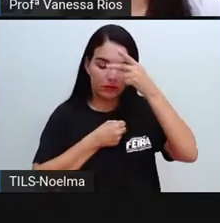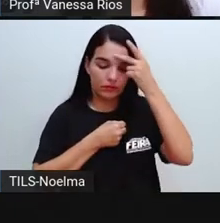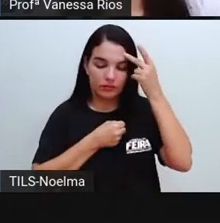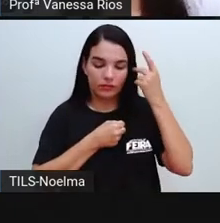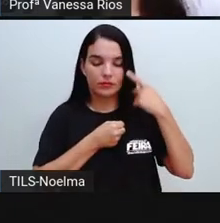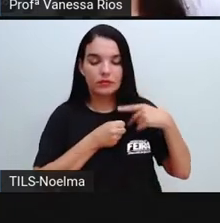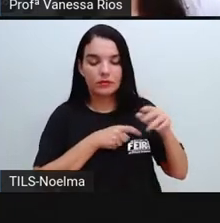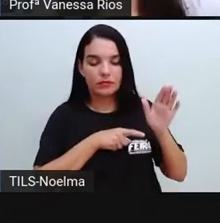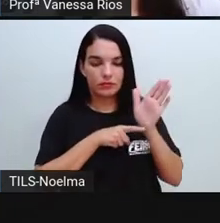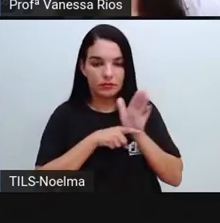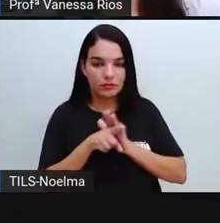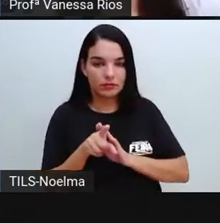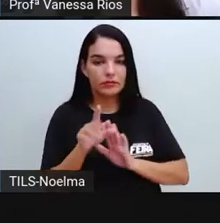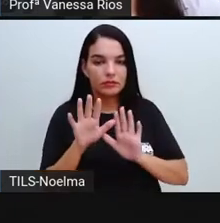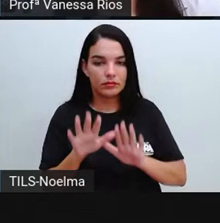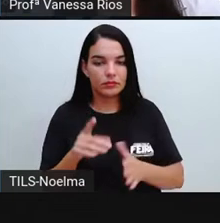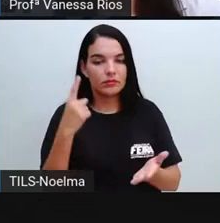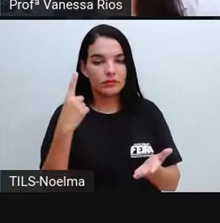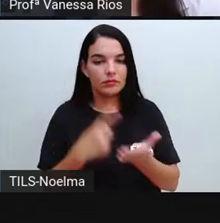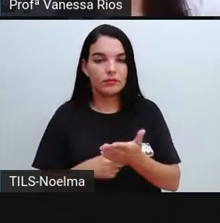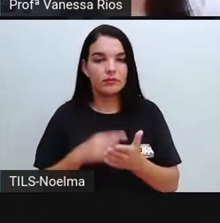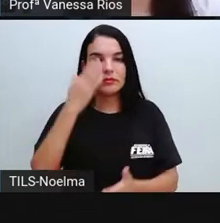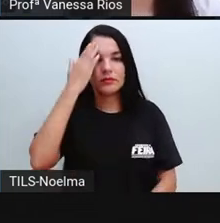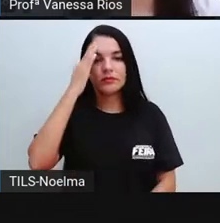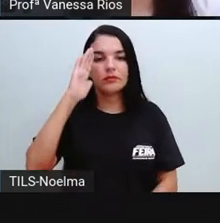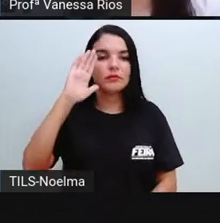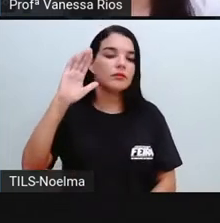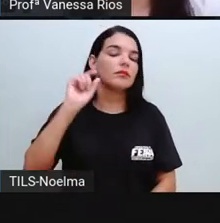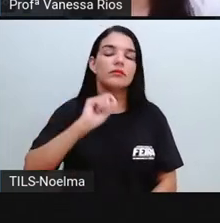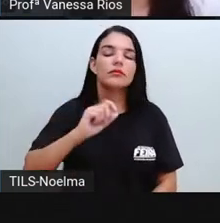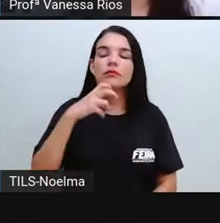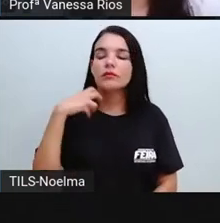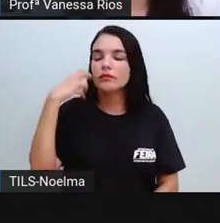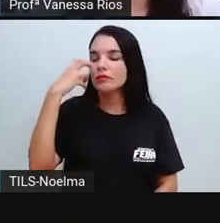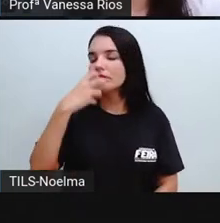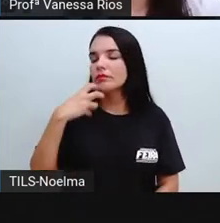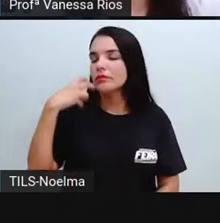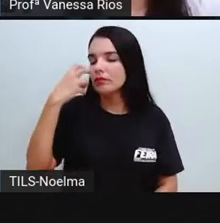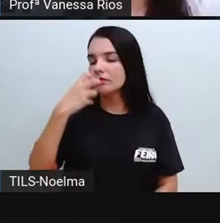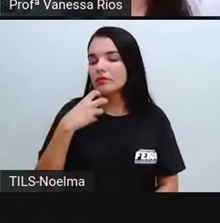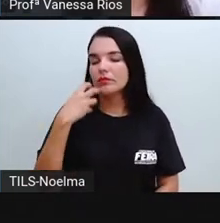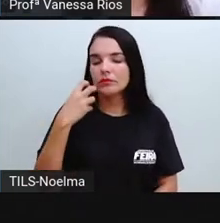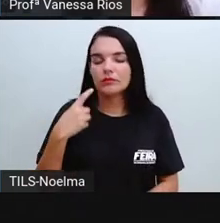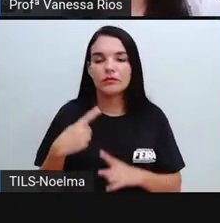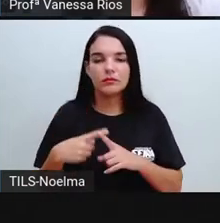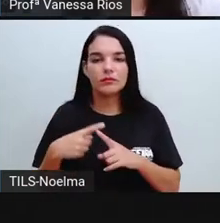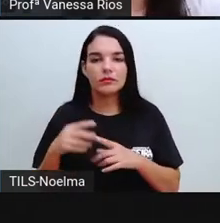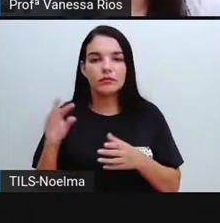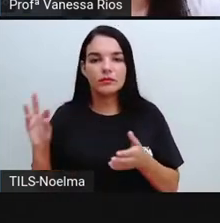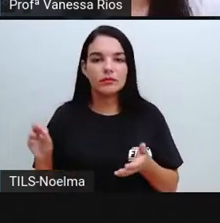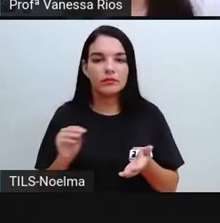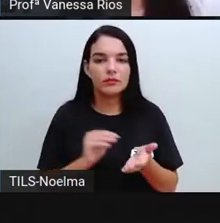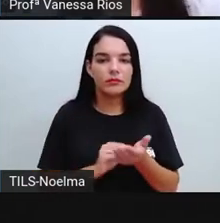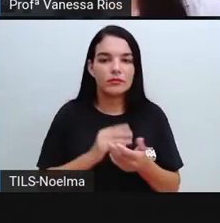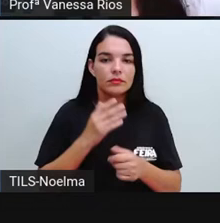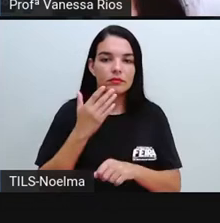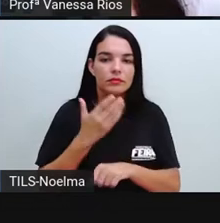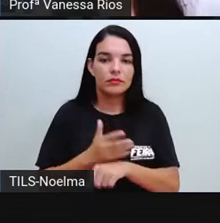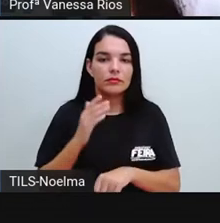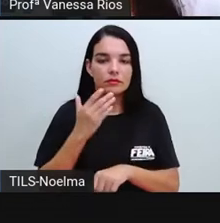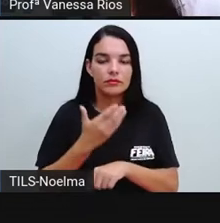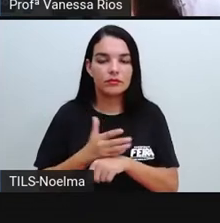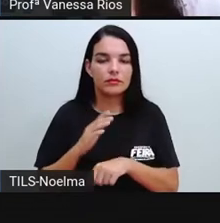marcada principalmente pela oralidade, porque a entrevista em si, dentro da sua prática maior, ela